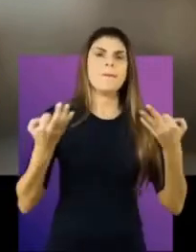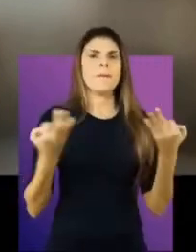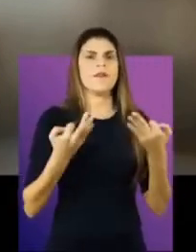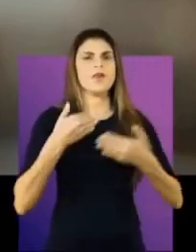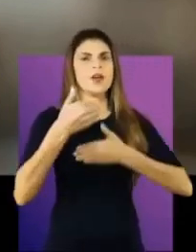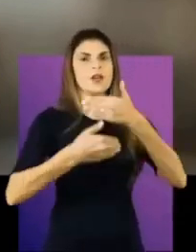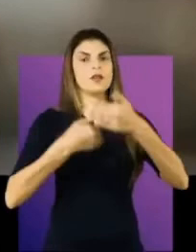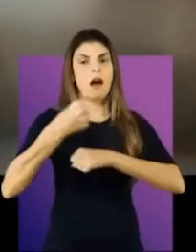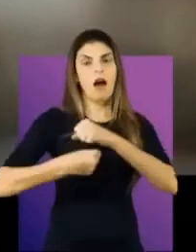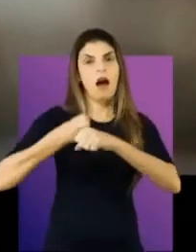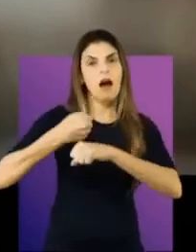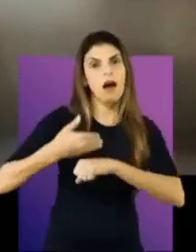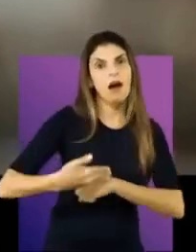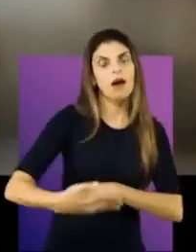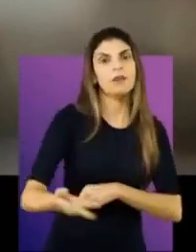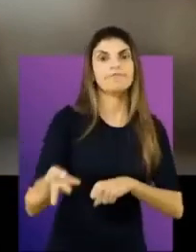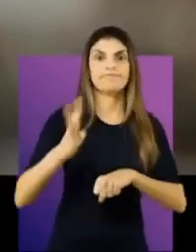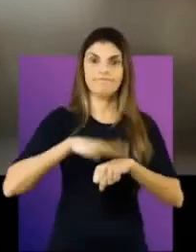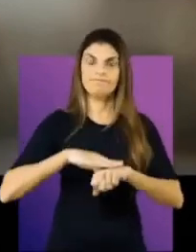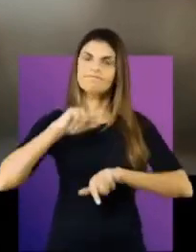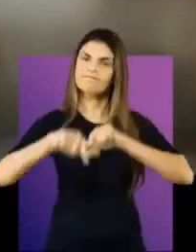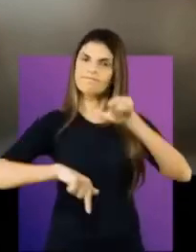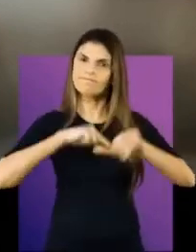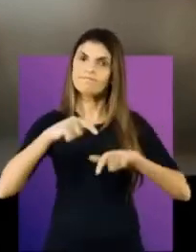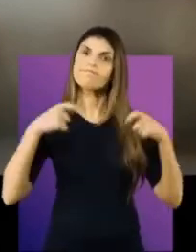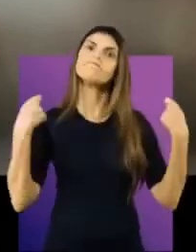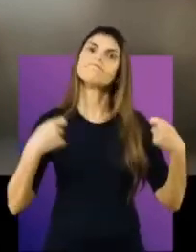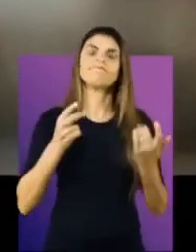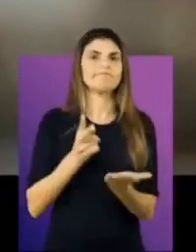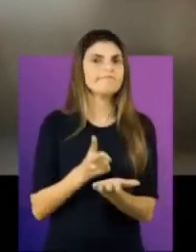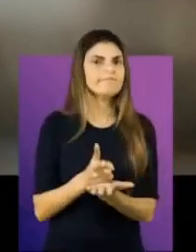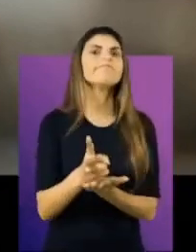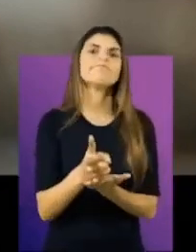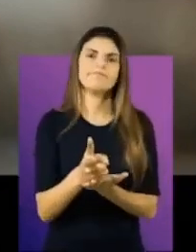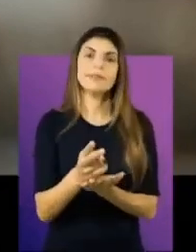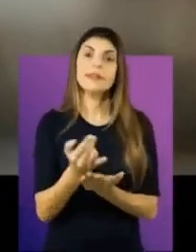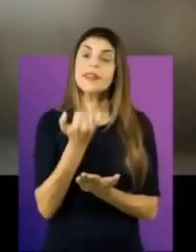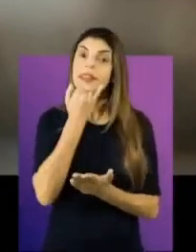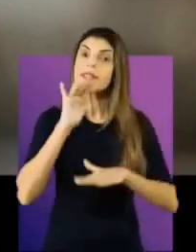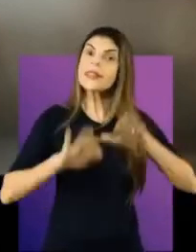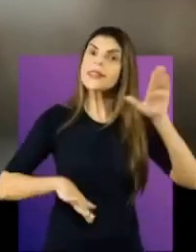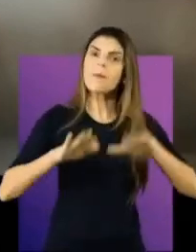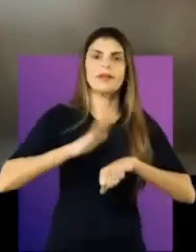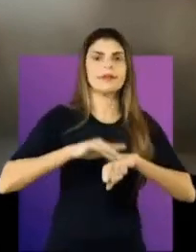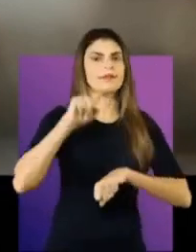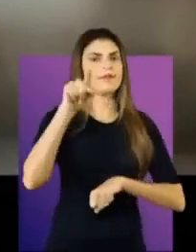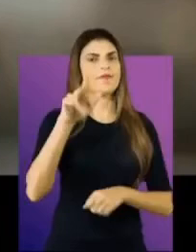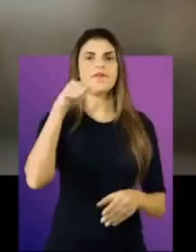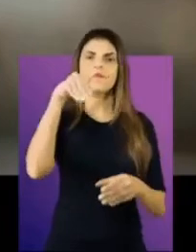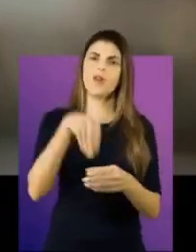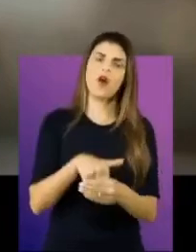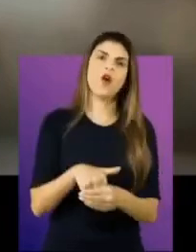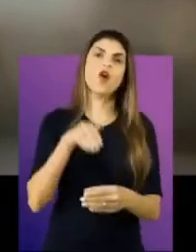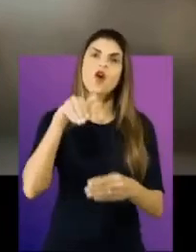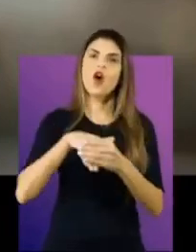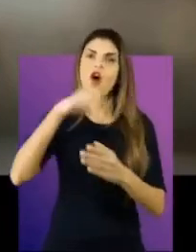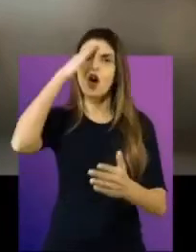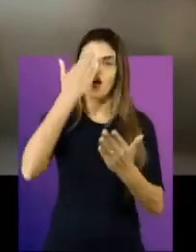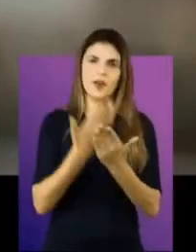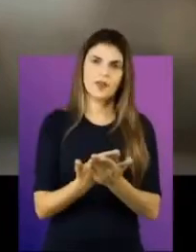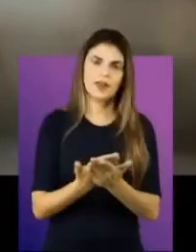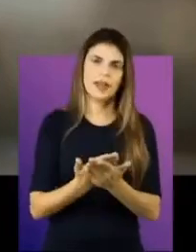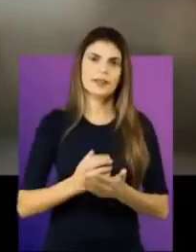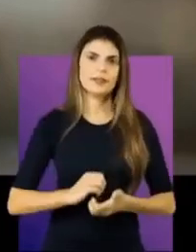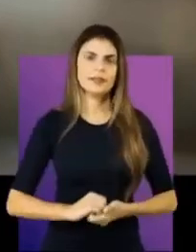Muito para melhorar e aperfeiçoar nos próximos anos. Todo esse trabalho que precisa continuar só depende de um voto,